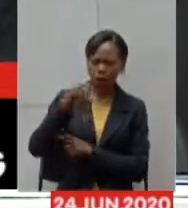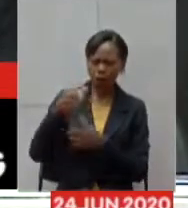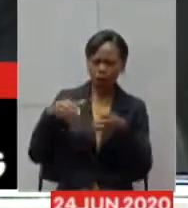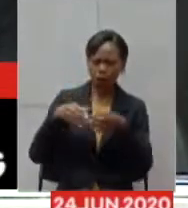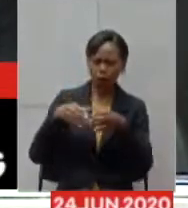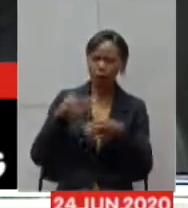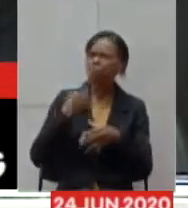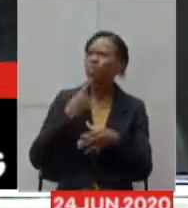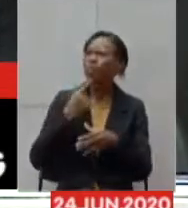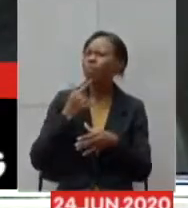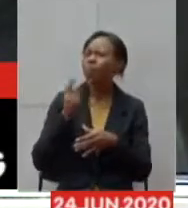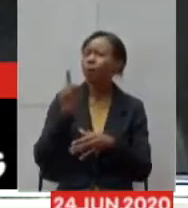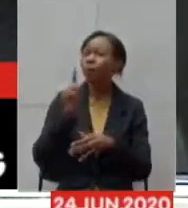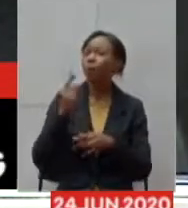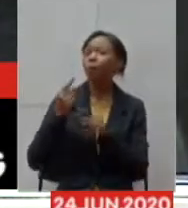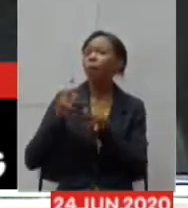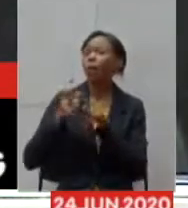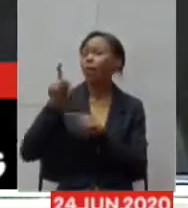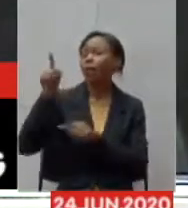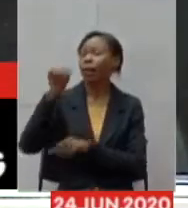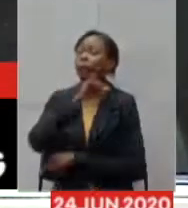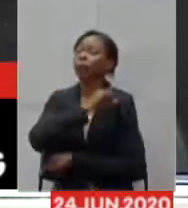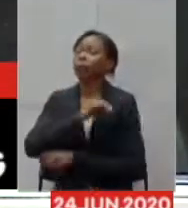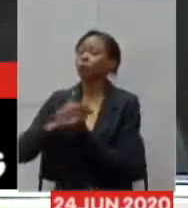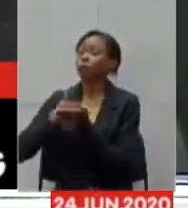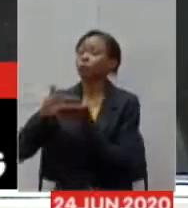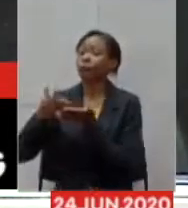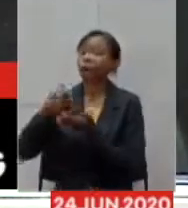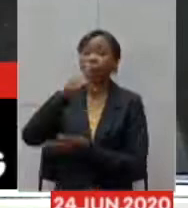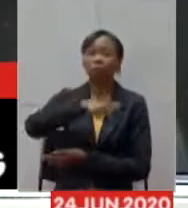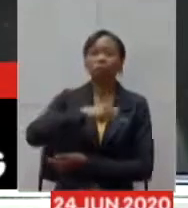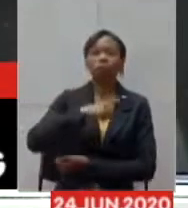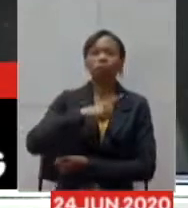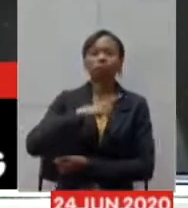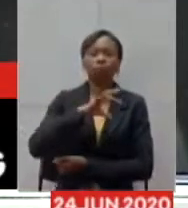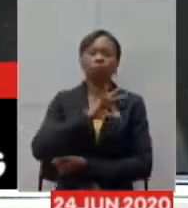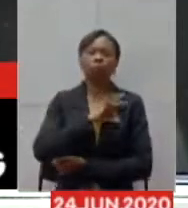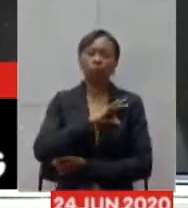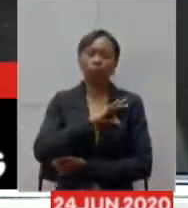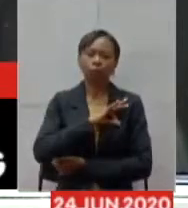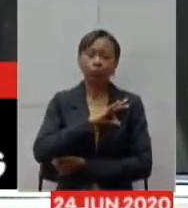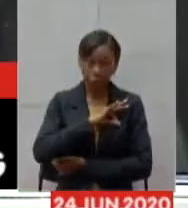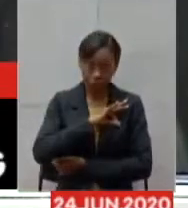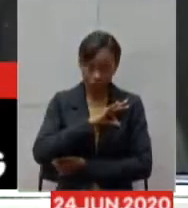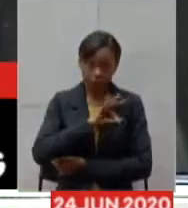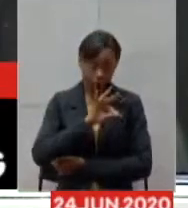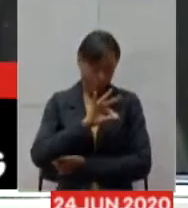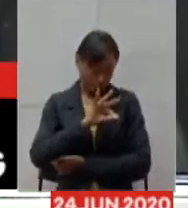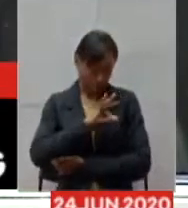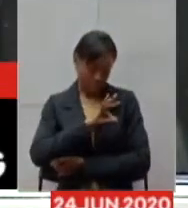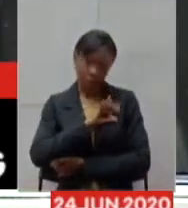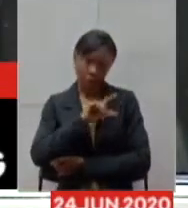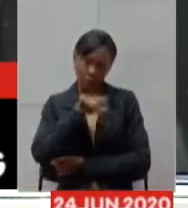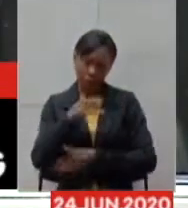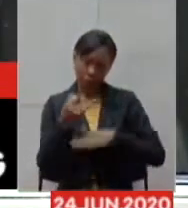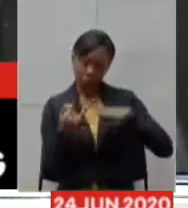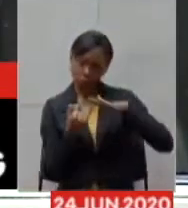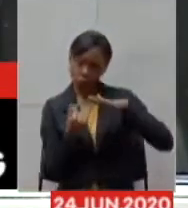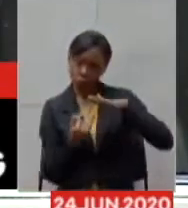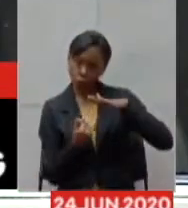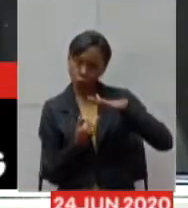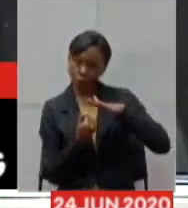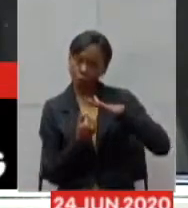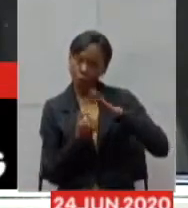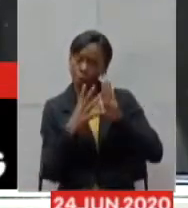Gerais então a Polícia Militar é uma instituição exemplo e se existissem em